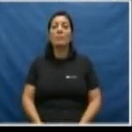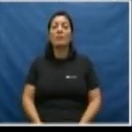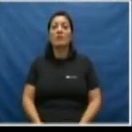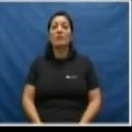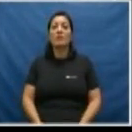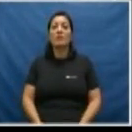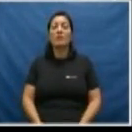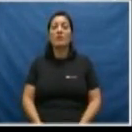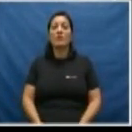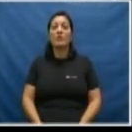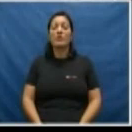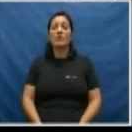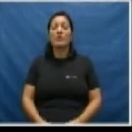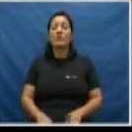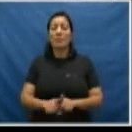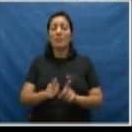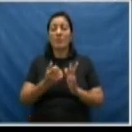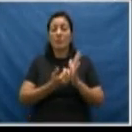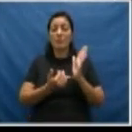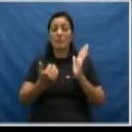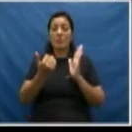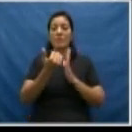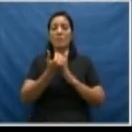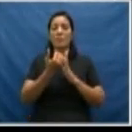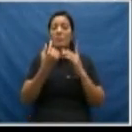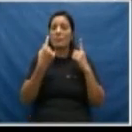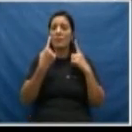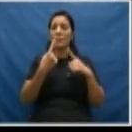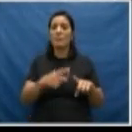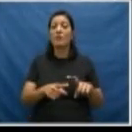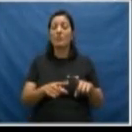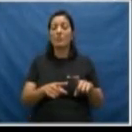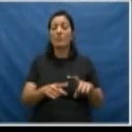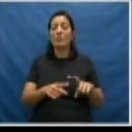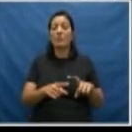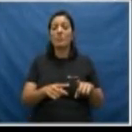E também, na maioria dos casos, contra...